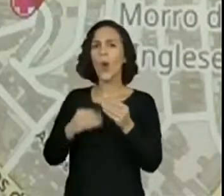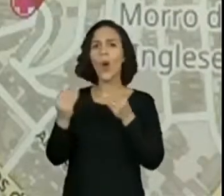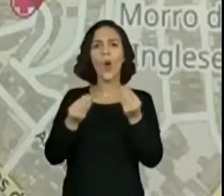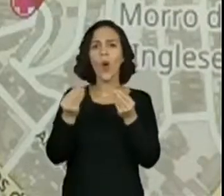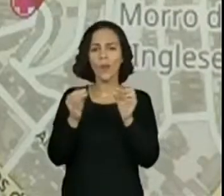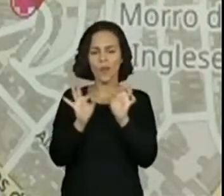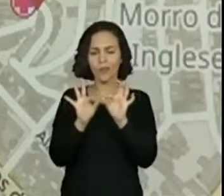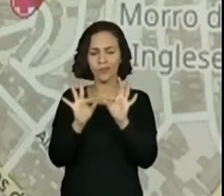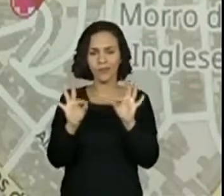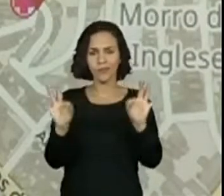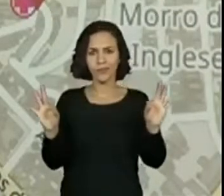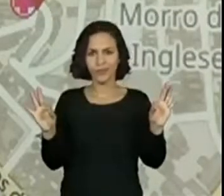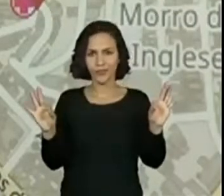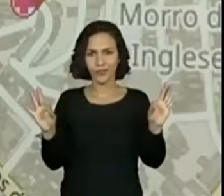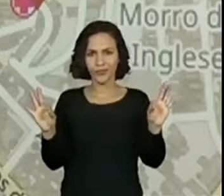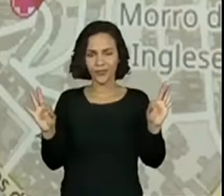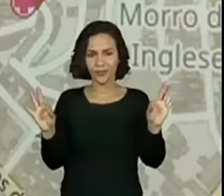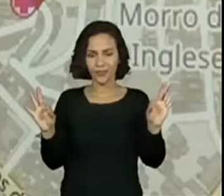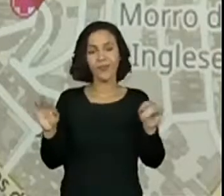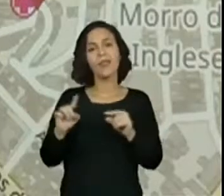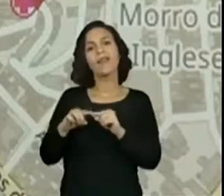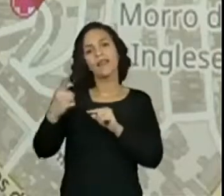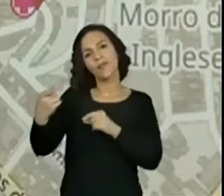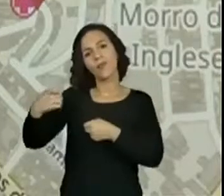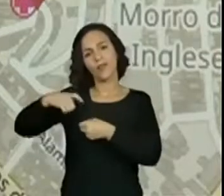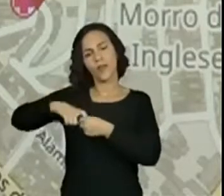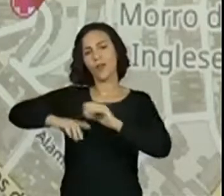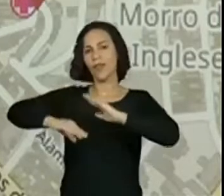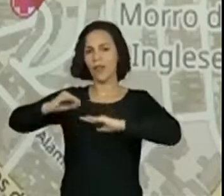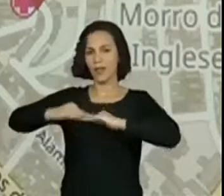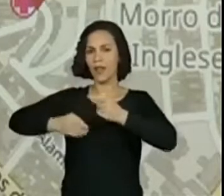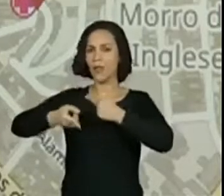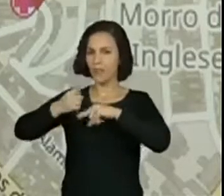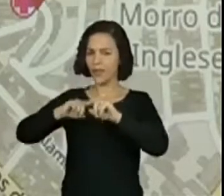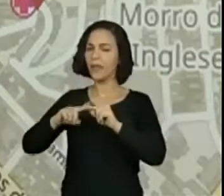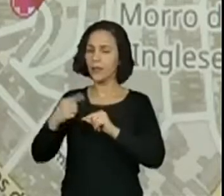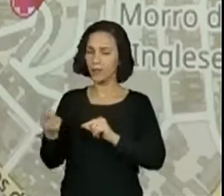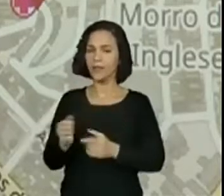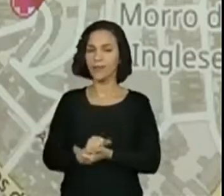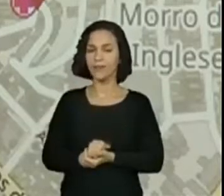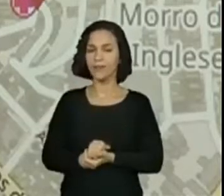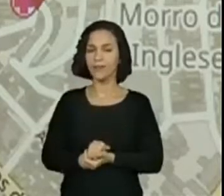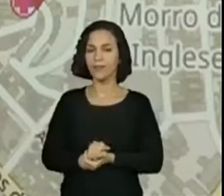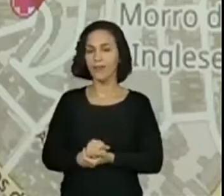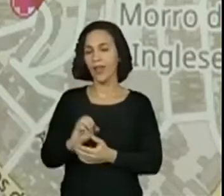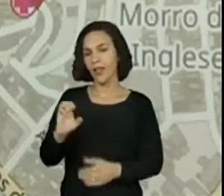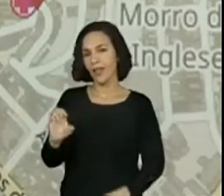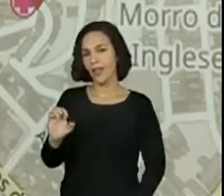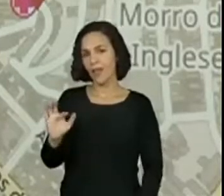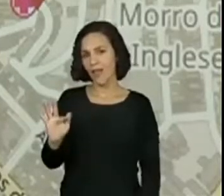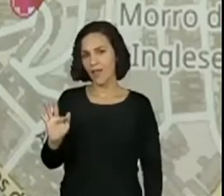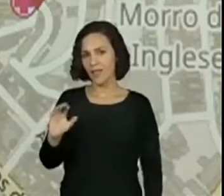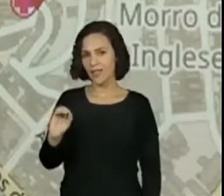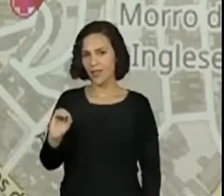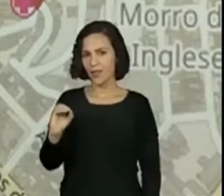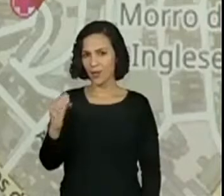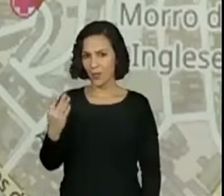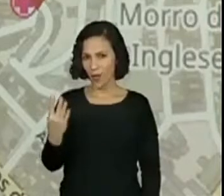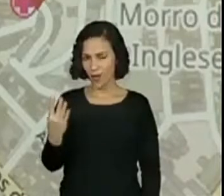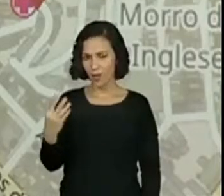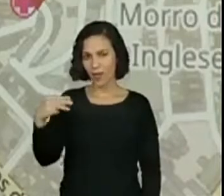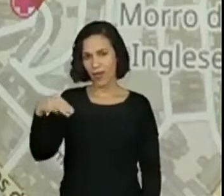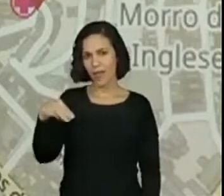Estão pedindo para repetir a habilidade, depois a gente volta um pouquinho. A habilidade, pessoal, é a EF04MA16B,